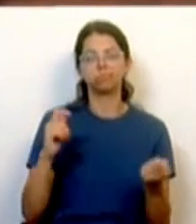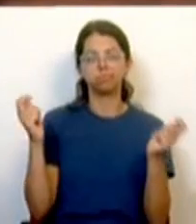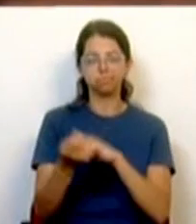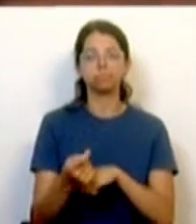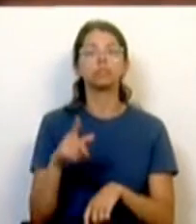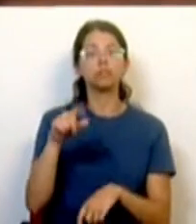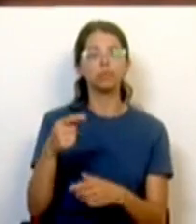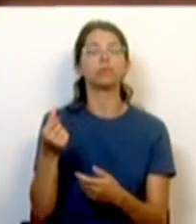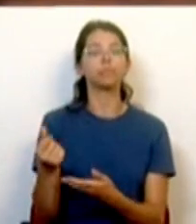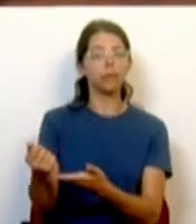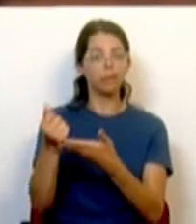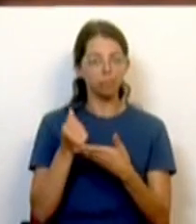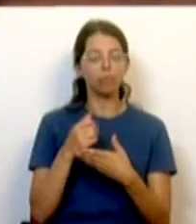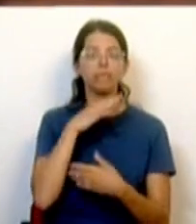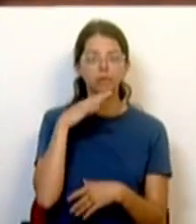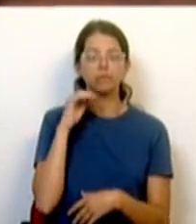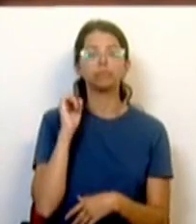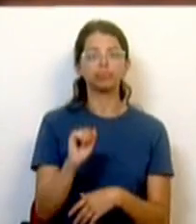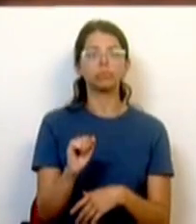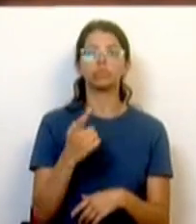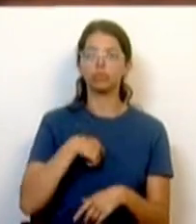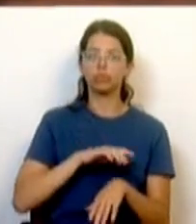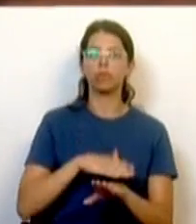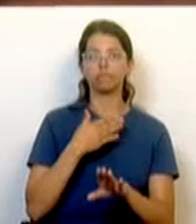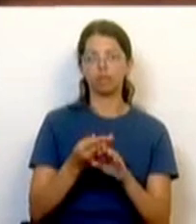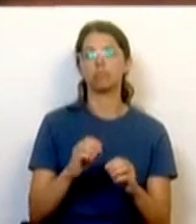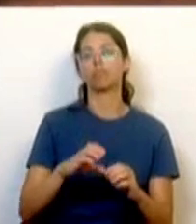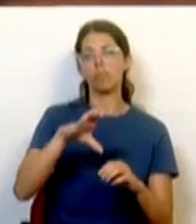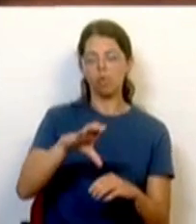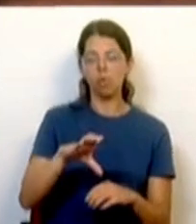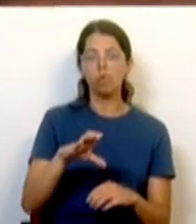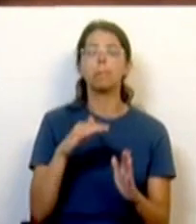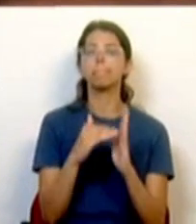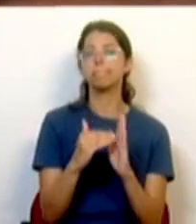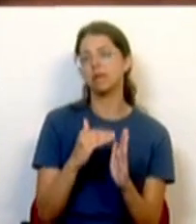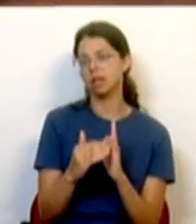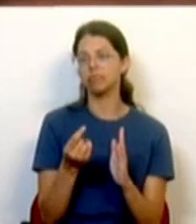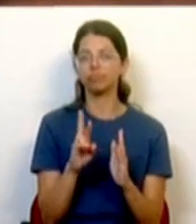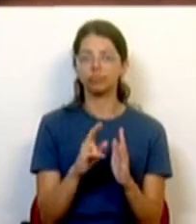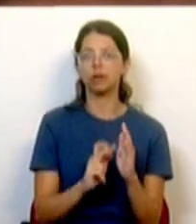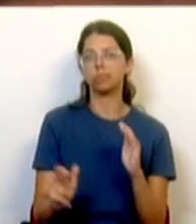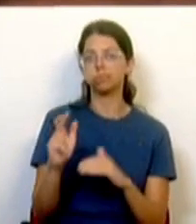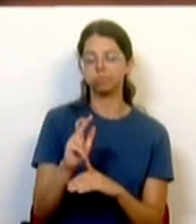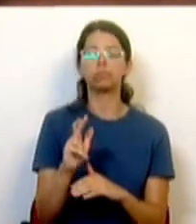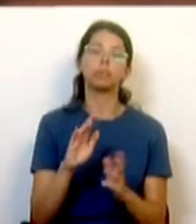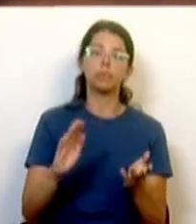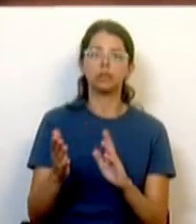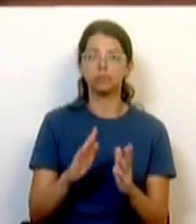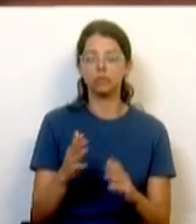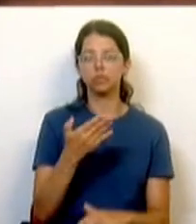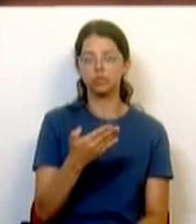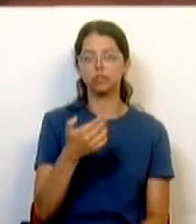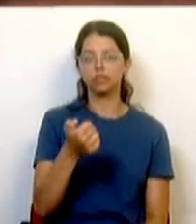abono de família, reforçámos as prestações, a prestação média do abono de família aumentou cerca de